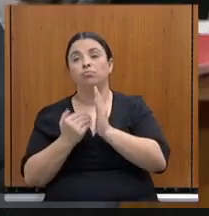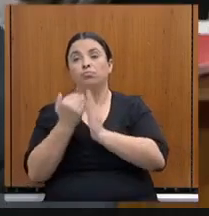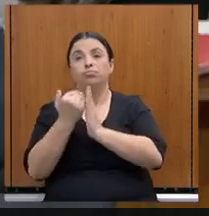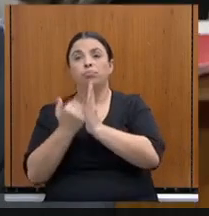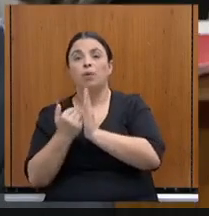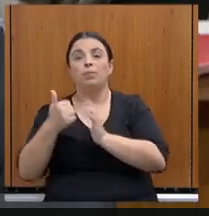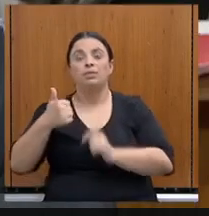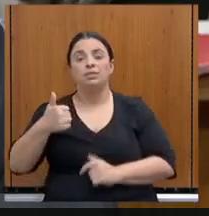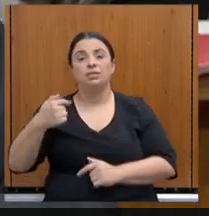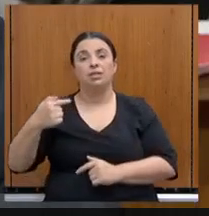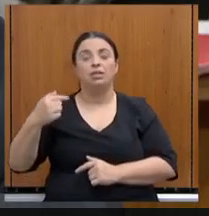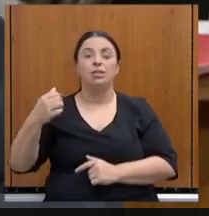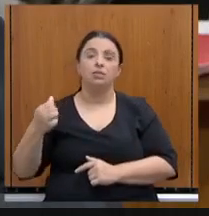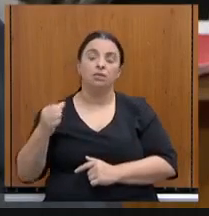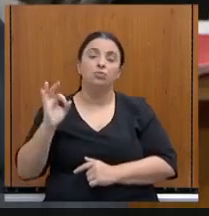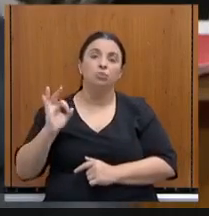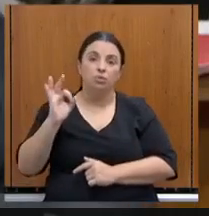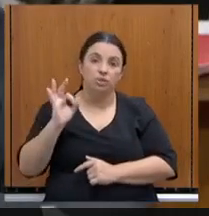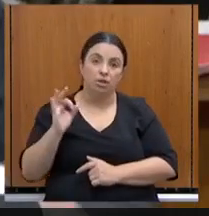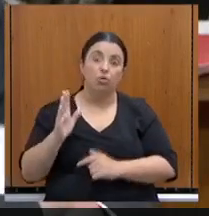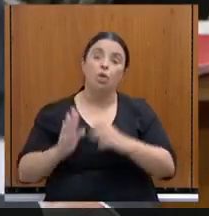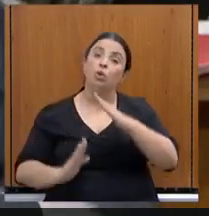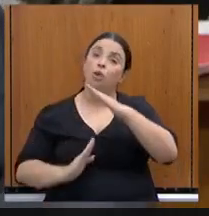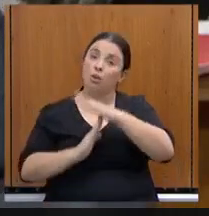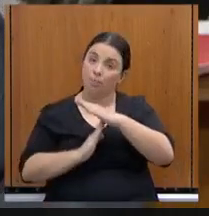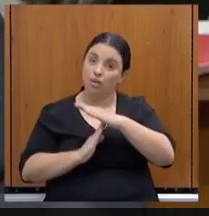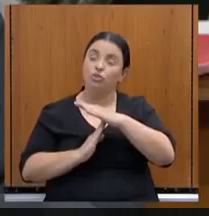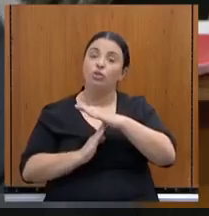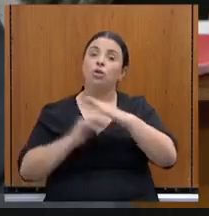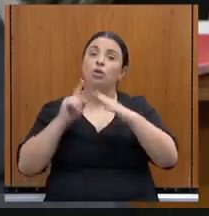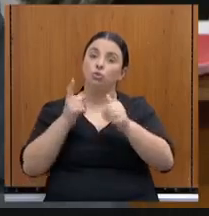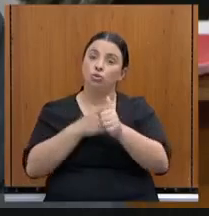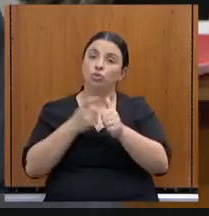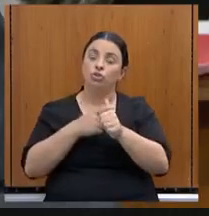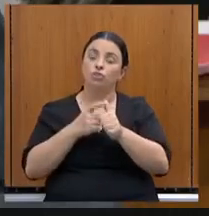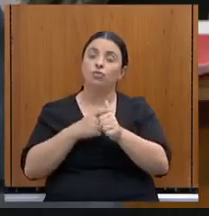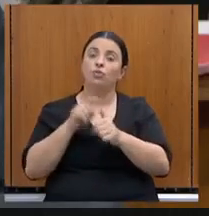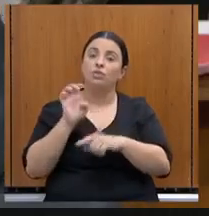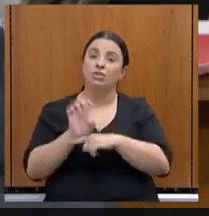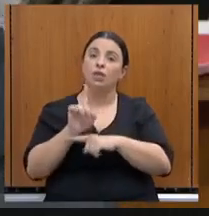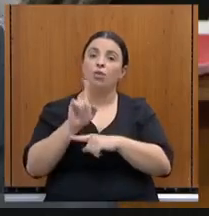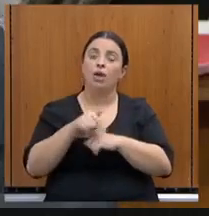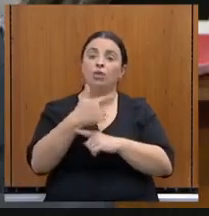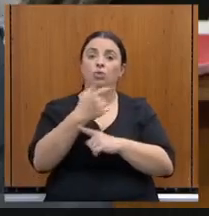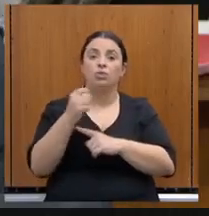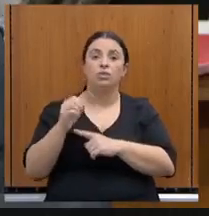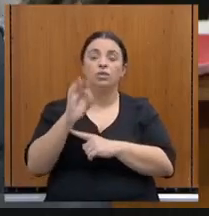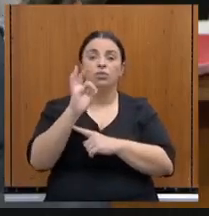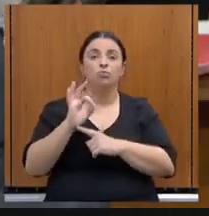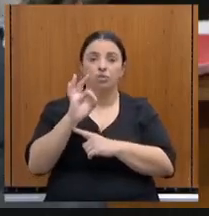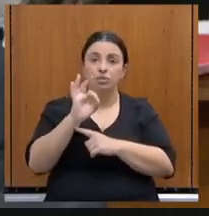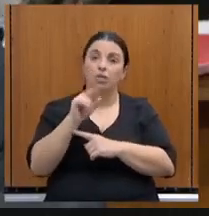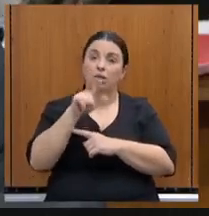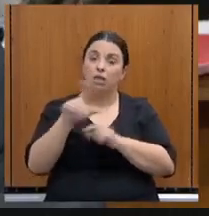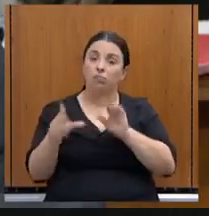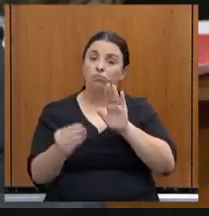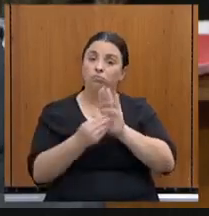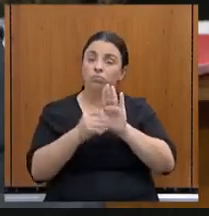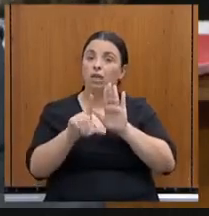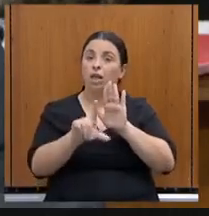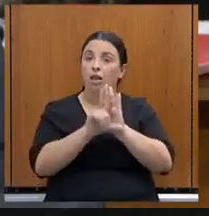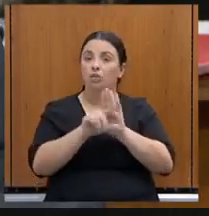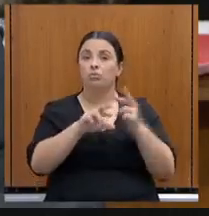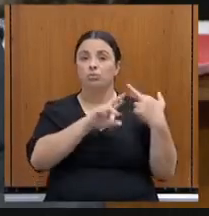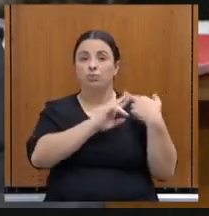limite de endividamento do Estado é de 200%, definido na Lei de Responsabilidade Fiscal. O próximo